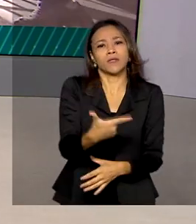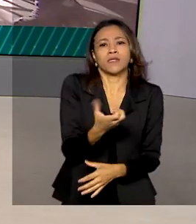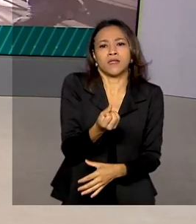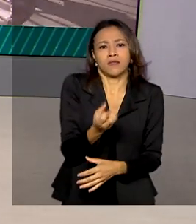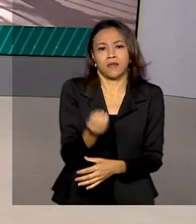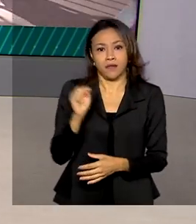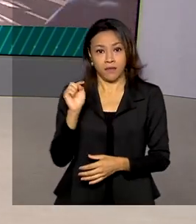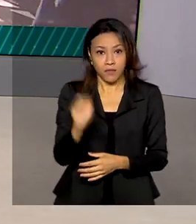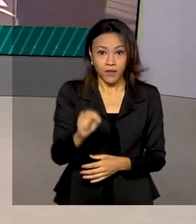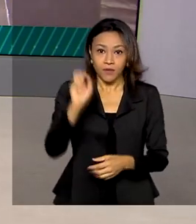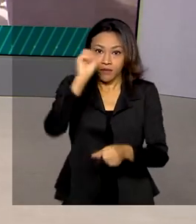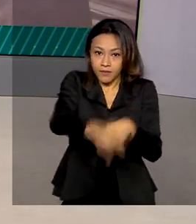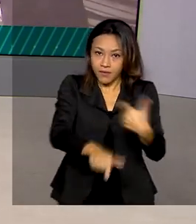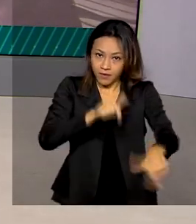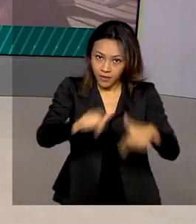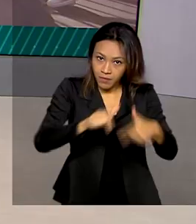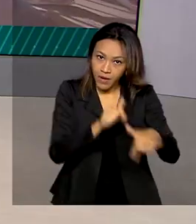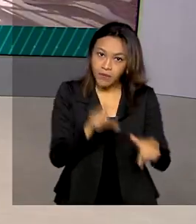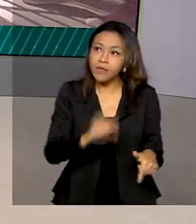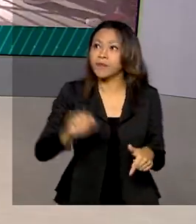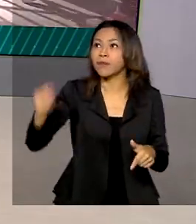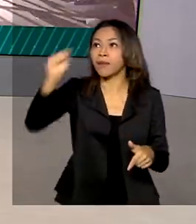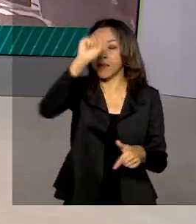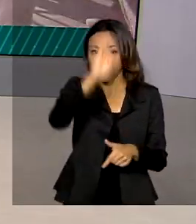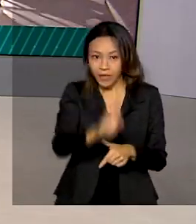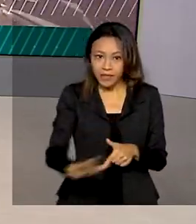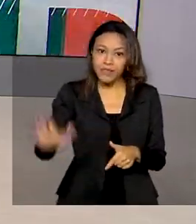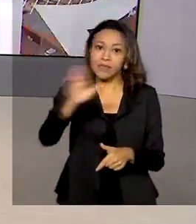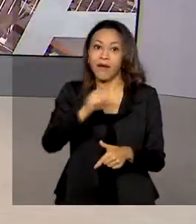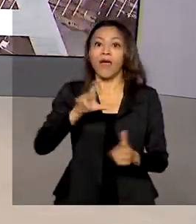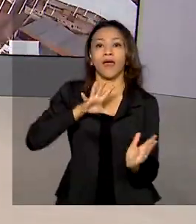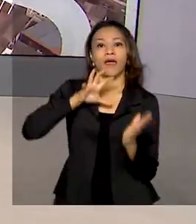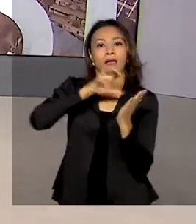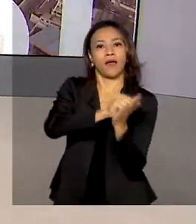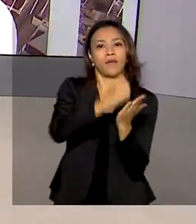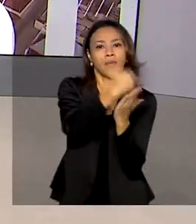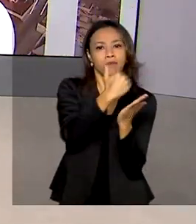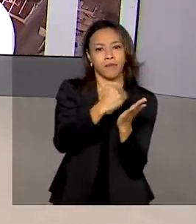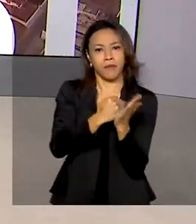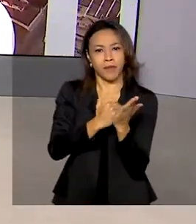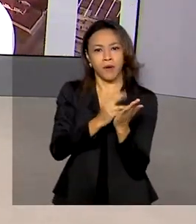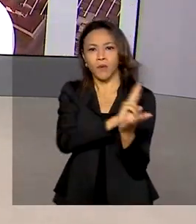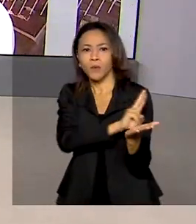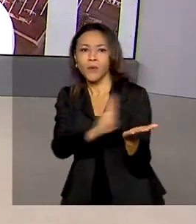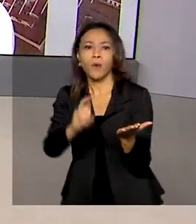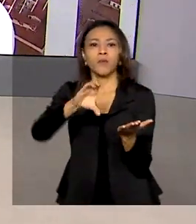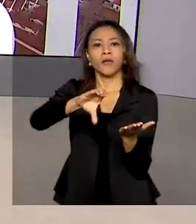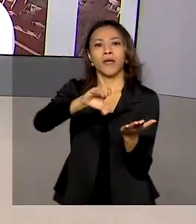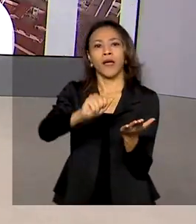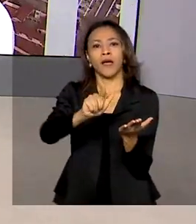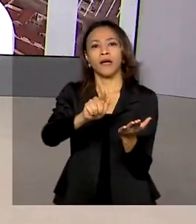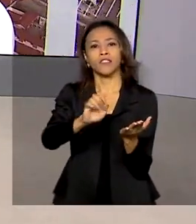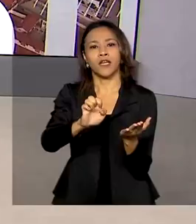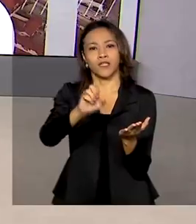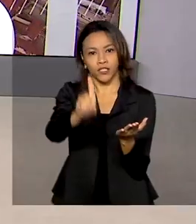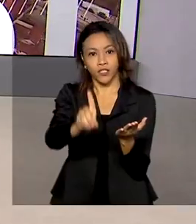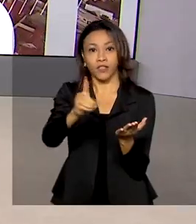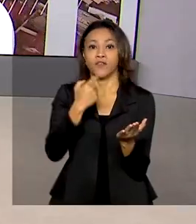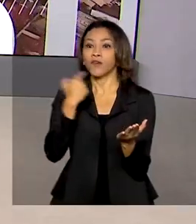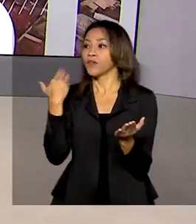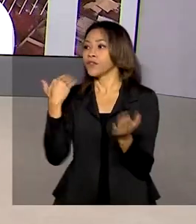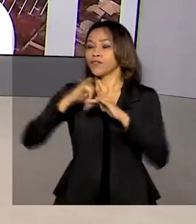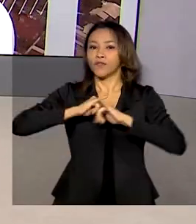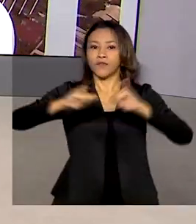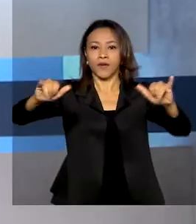formais em todo o país. Os dados são do Cadastro Geral de Empregados e Desempregados, o Caged, divulgado nesta